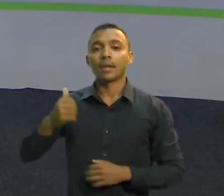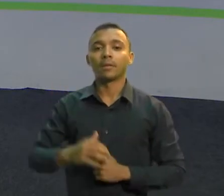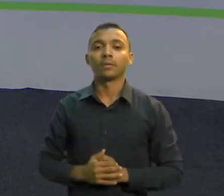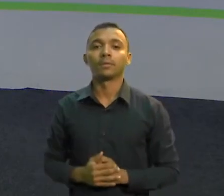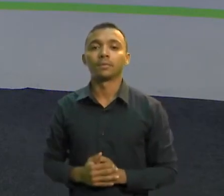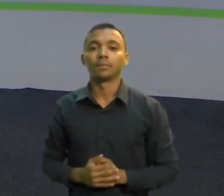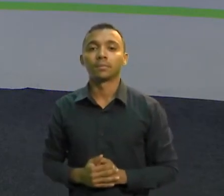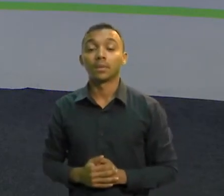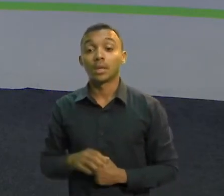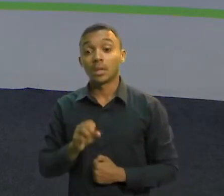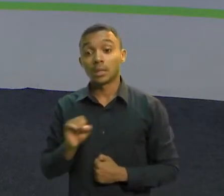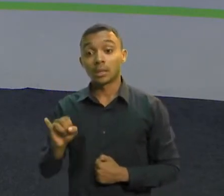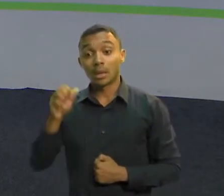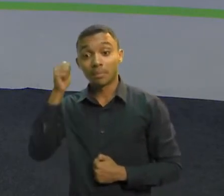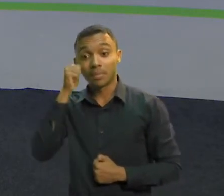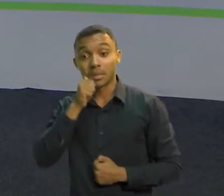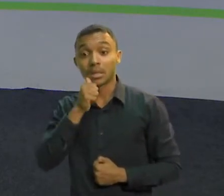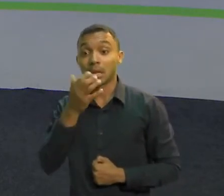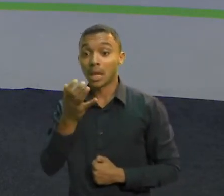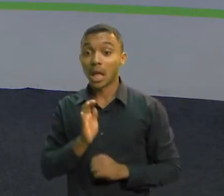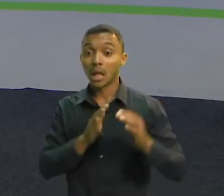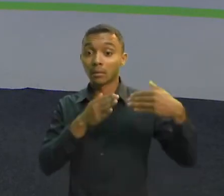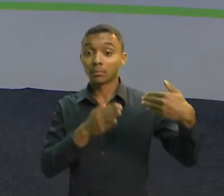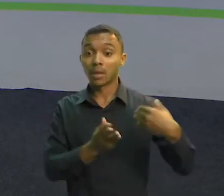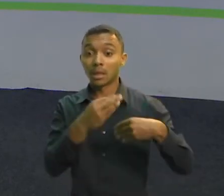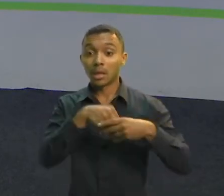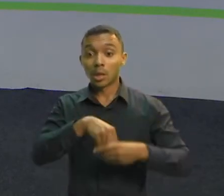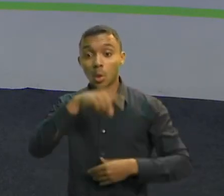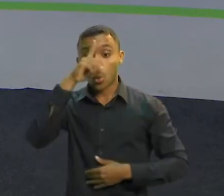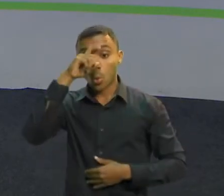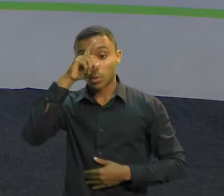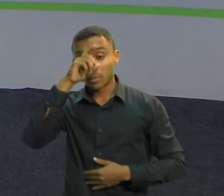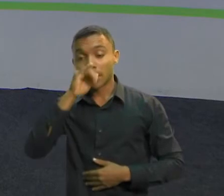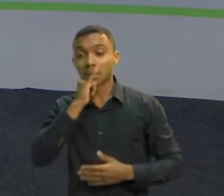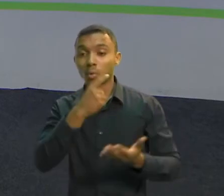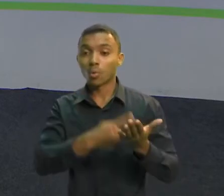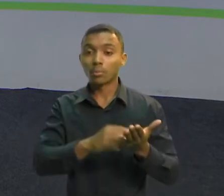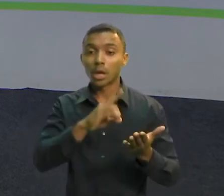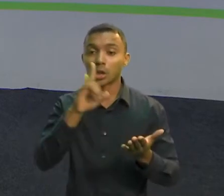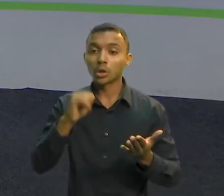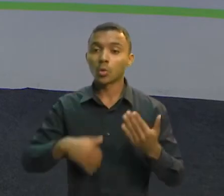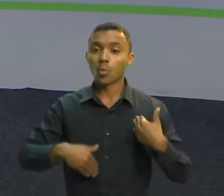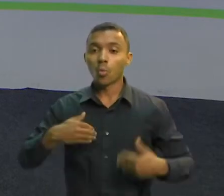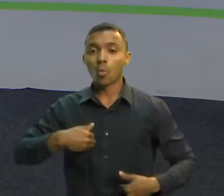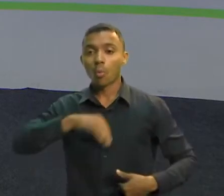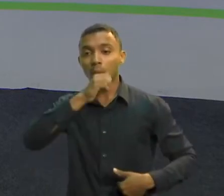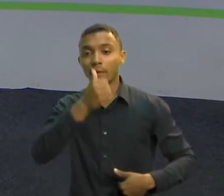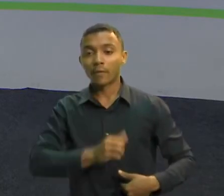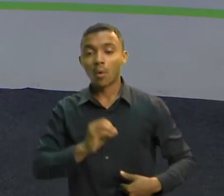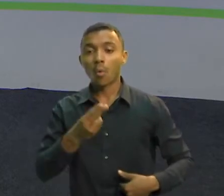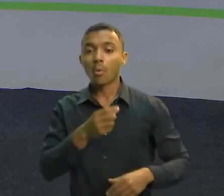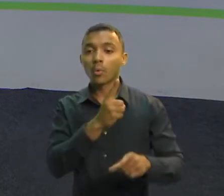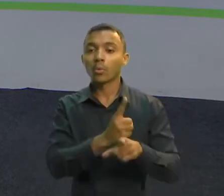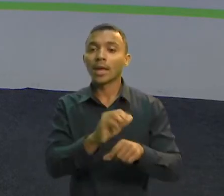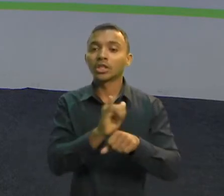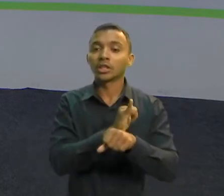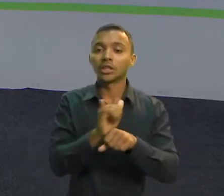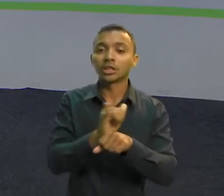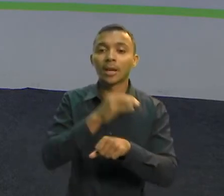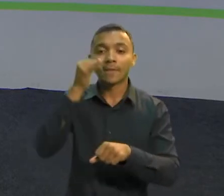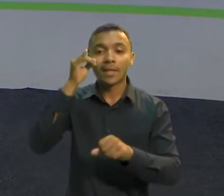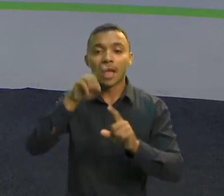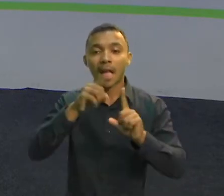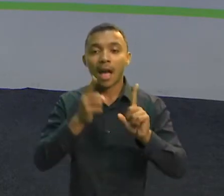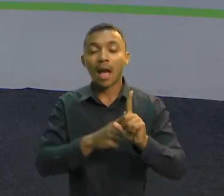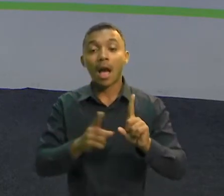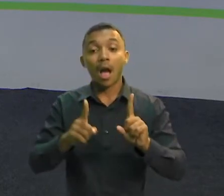que deseja ser atendida na MEAC para consulta e implantação de contraceptivos precisa, primeiramente, buscar